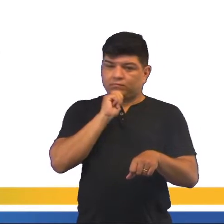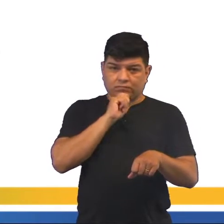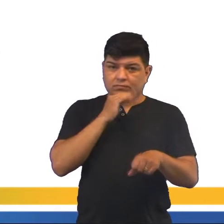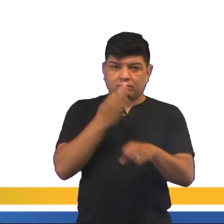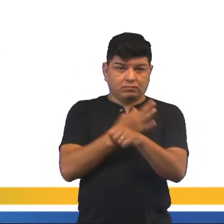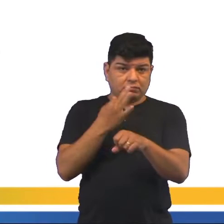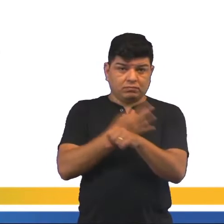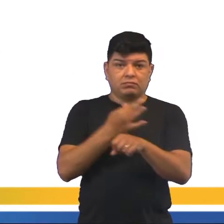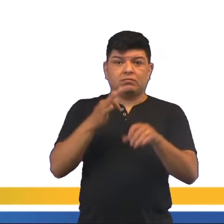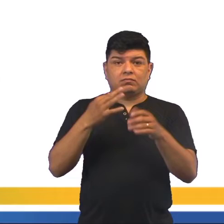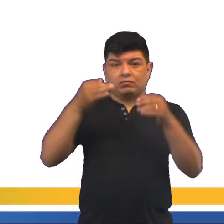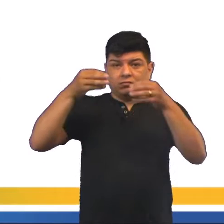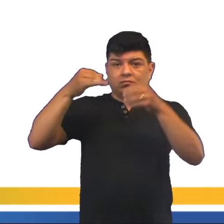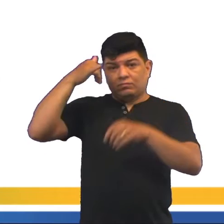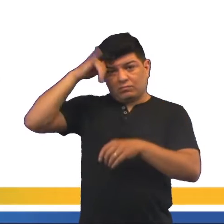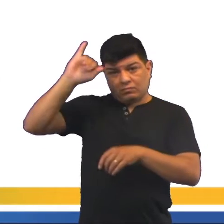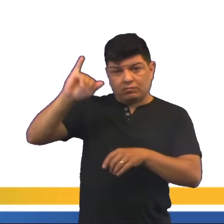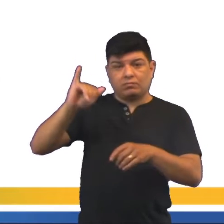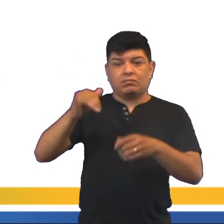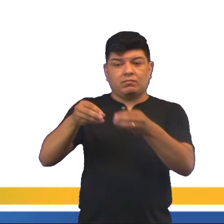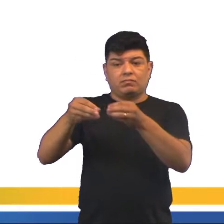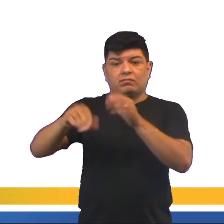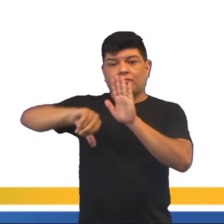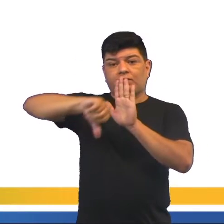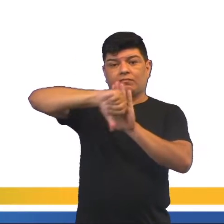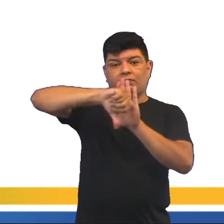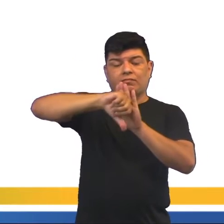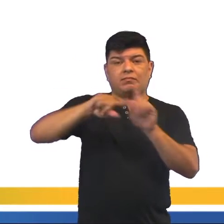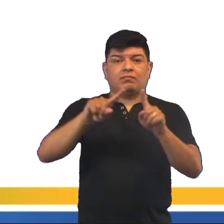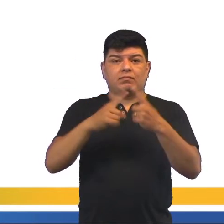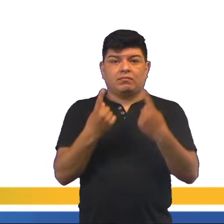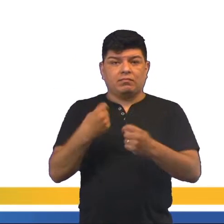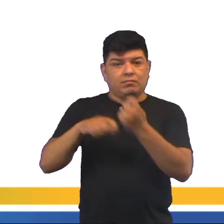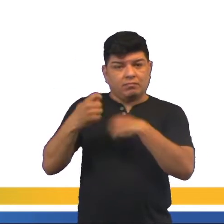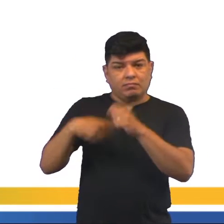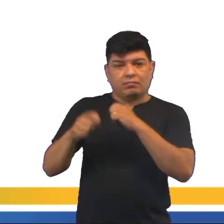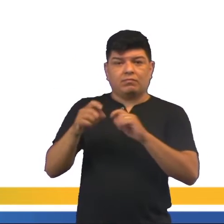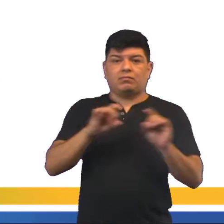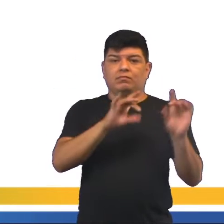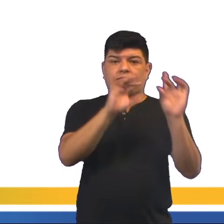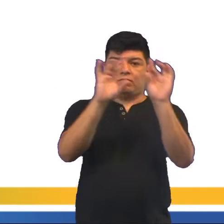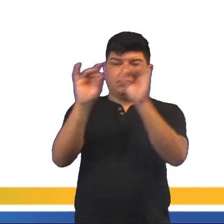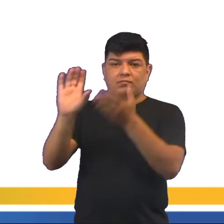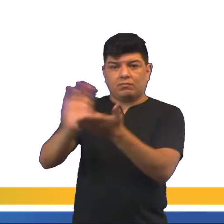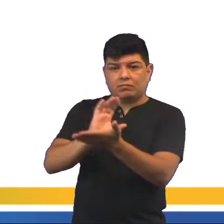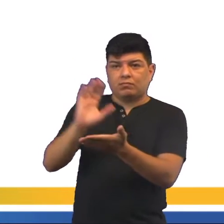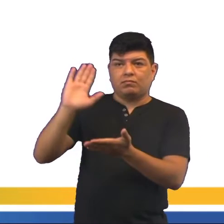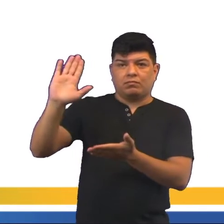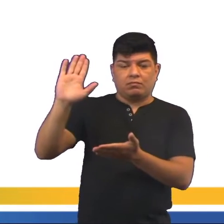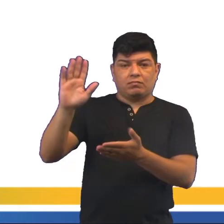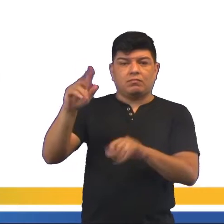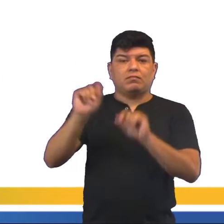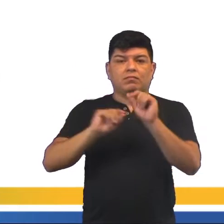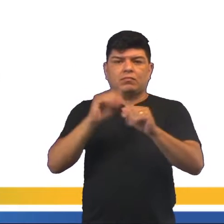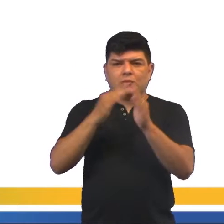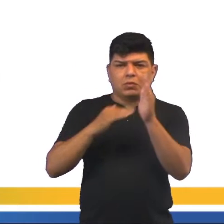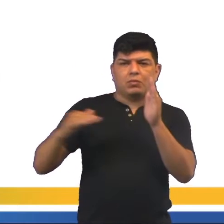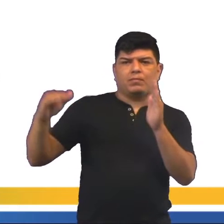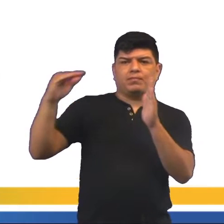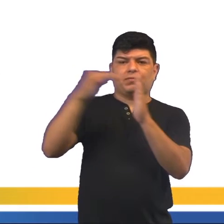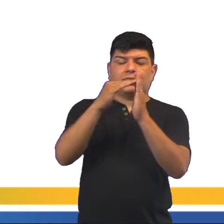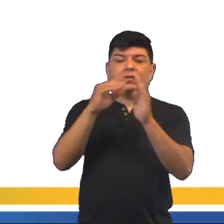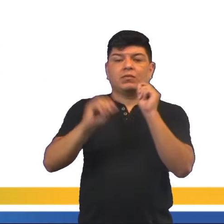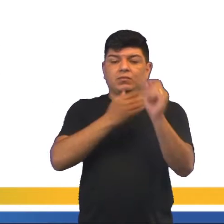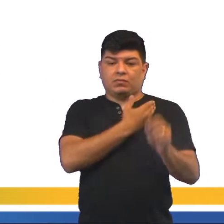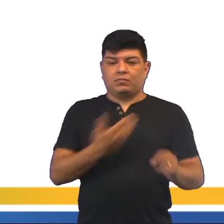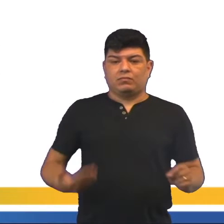era o suficiente para evitar essa crise econômica. Os gastos com os conflitos, especialmente lá na Cisplatina, né? São elevados, o que obriga